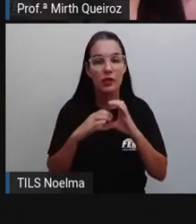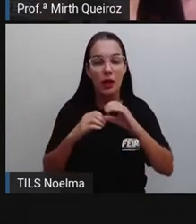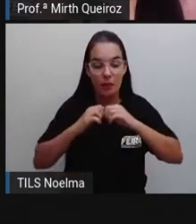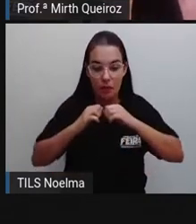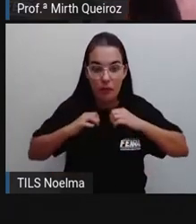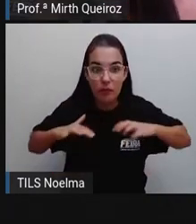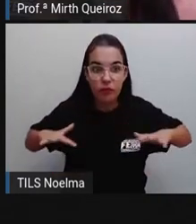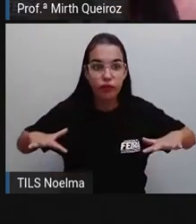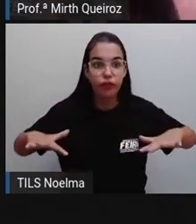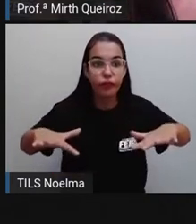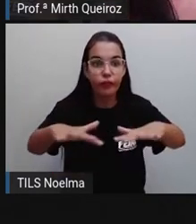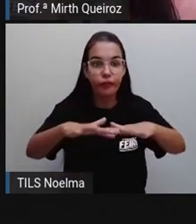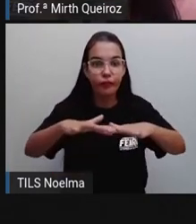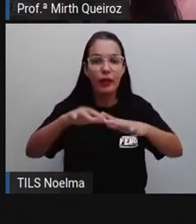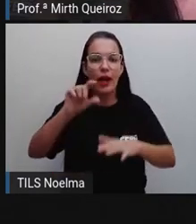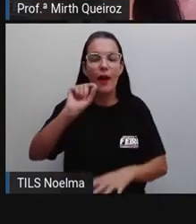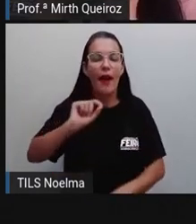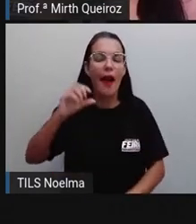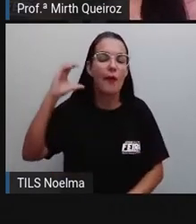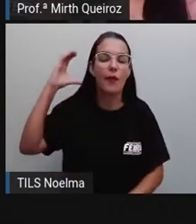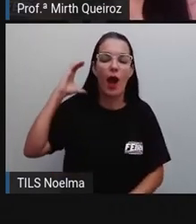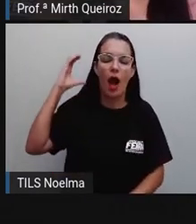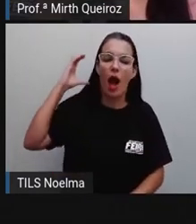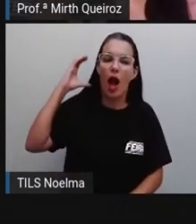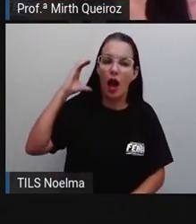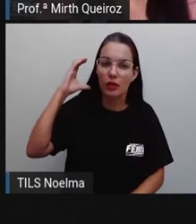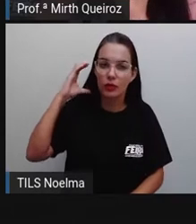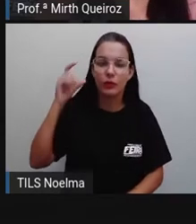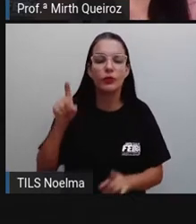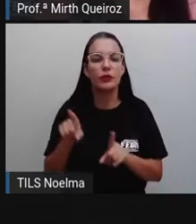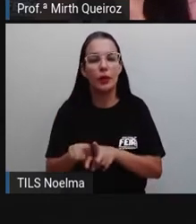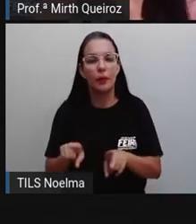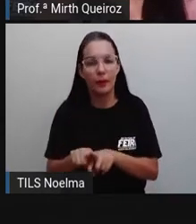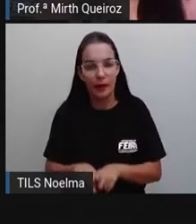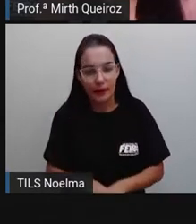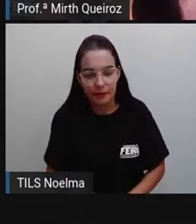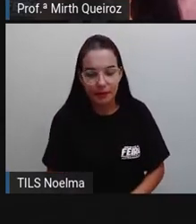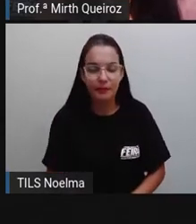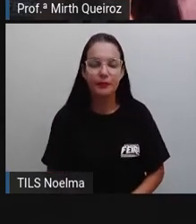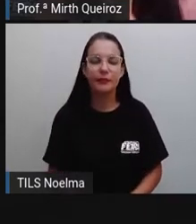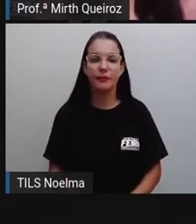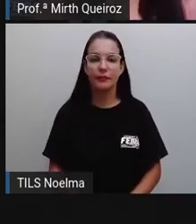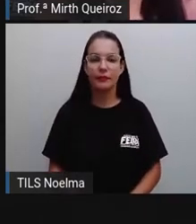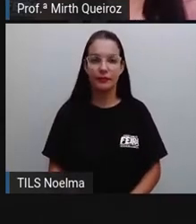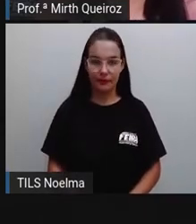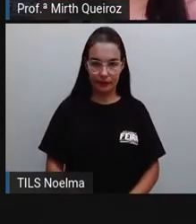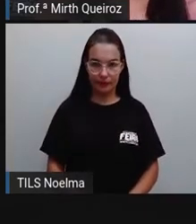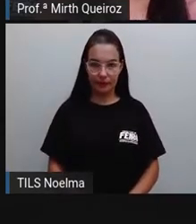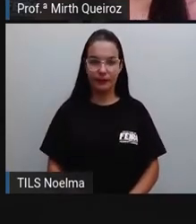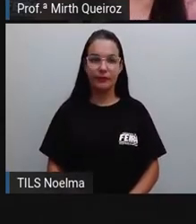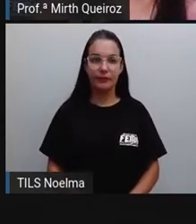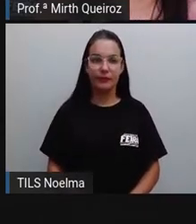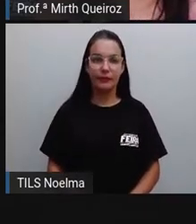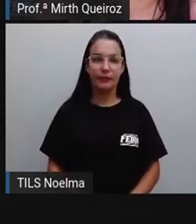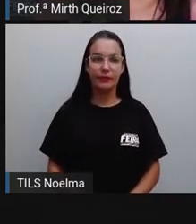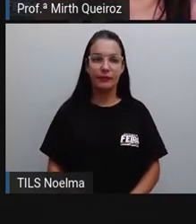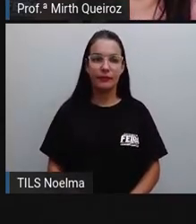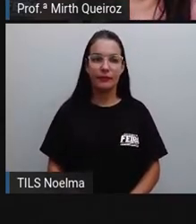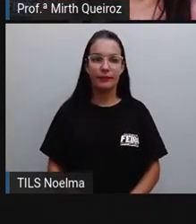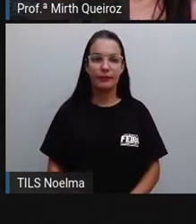o rádio, né? O rádio é um meio de comunicação de massa.